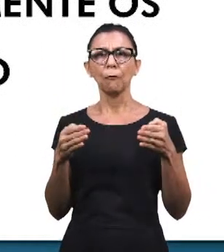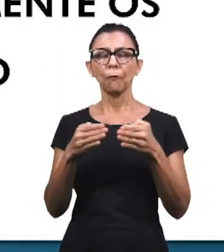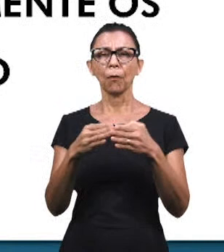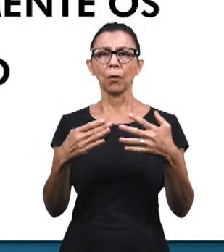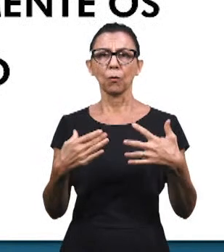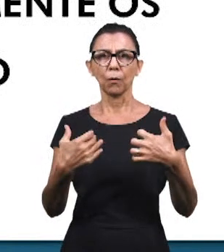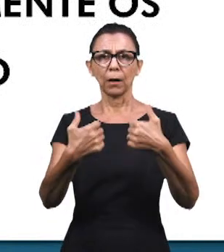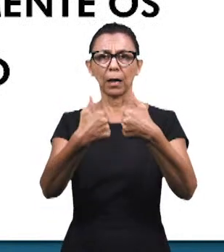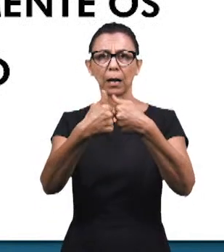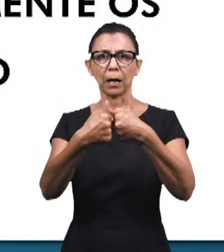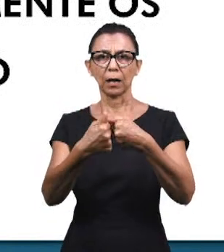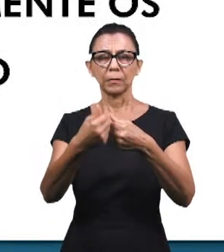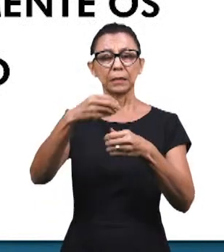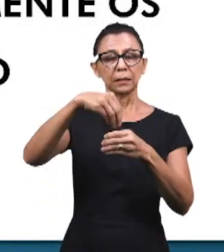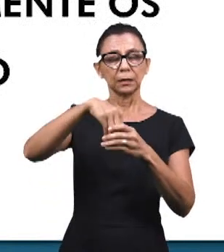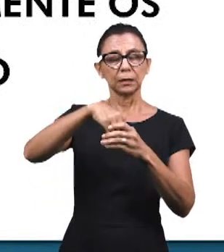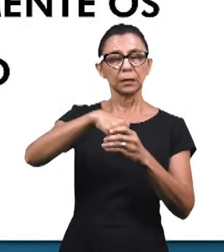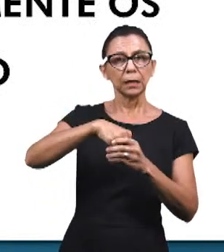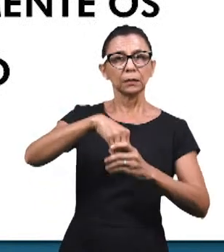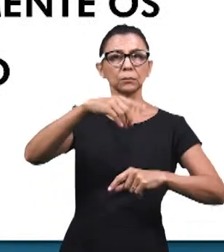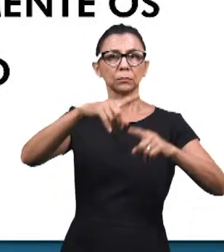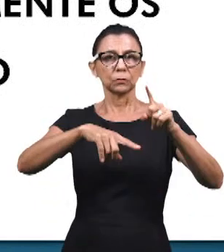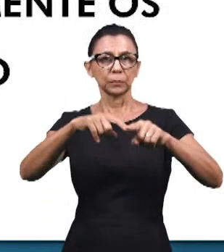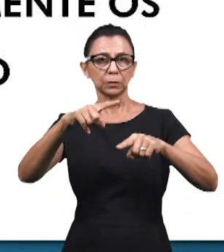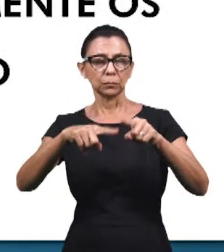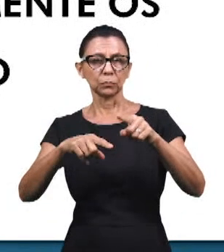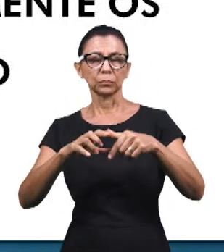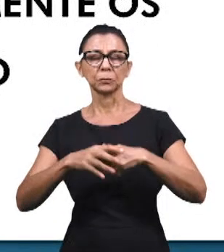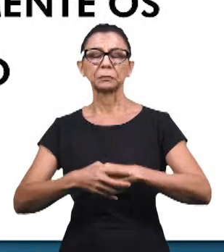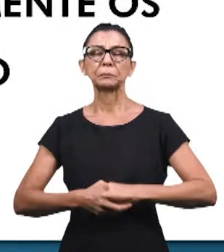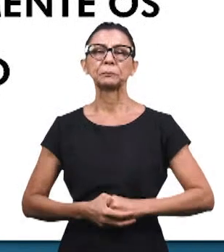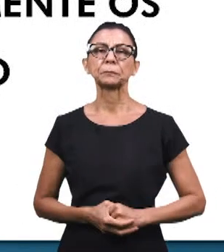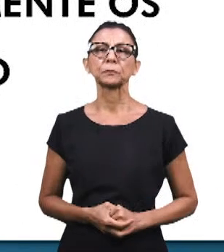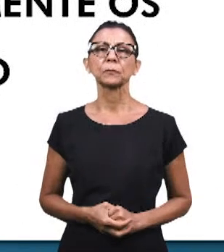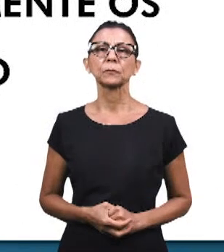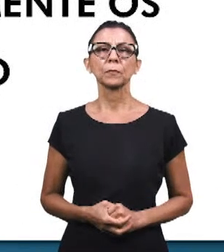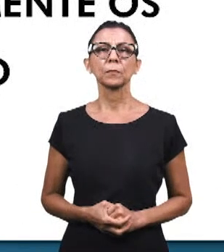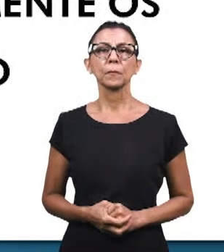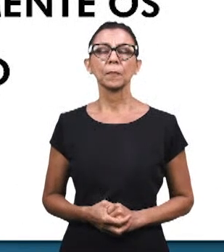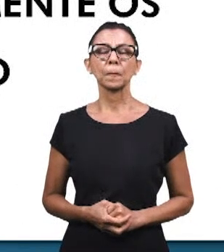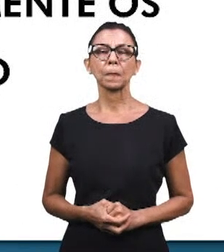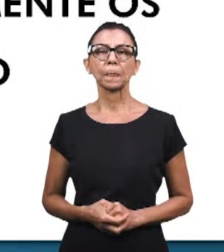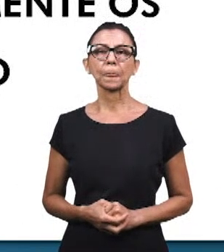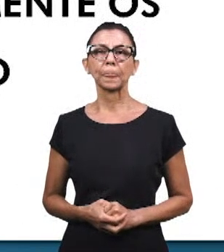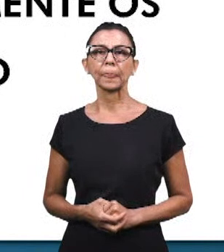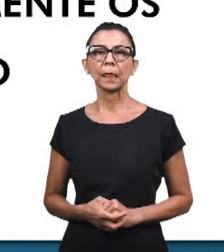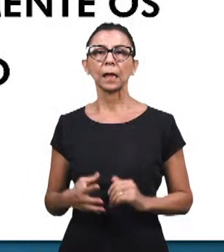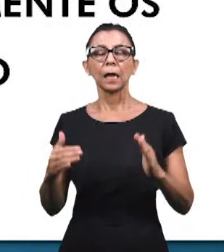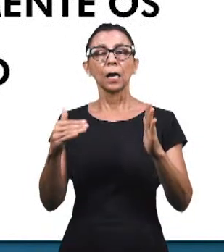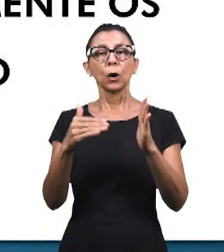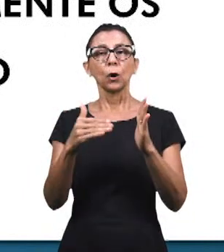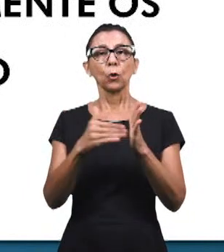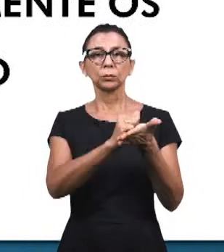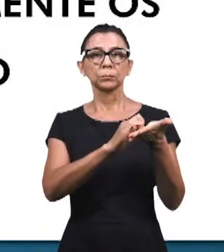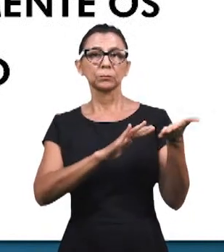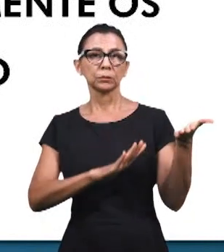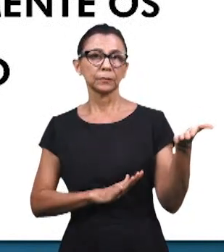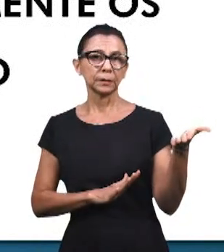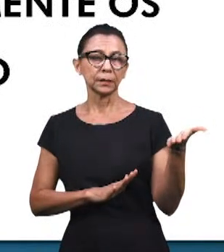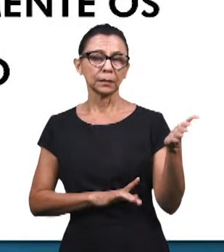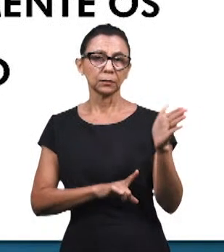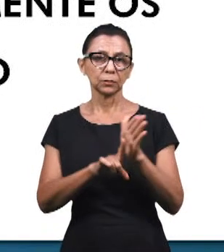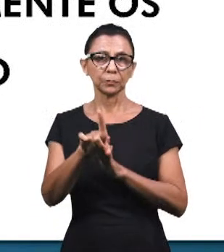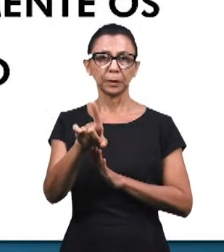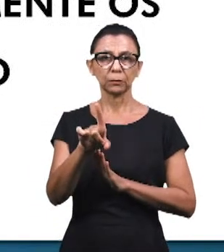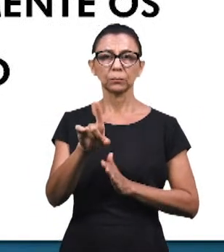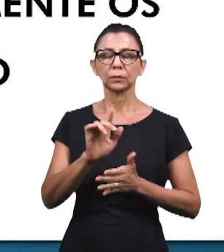conteúdo, a arca da aliança e o seu conteúdo. Por fim, a última tarefa da nossa pergunta é esta